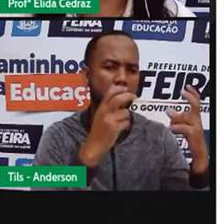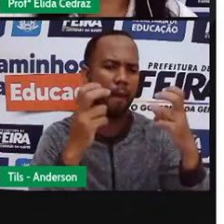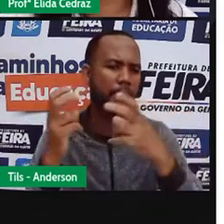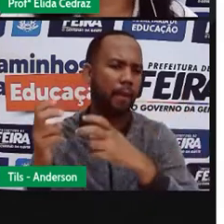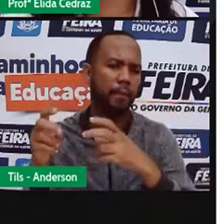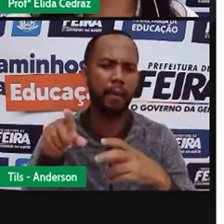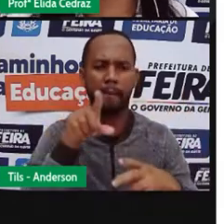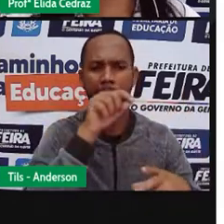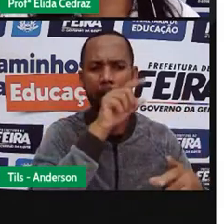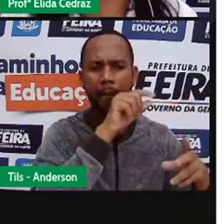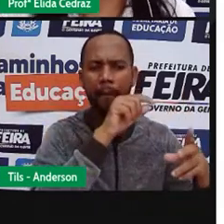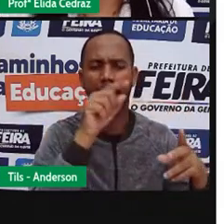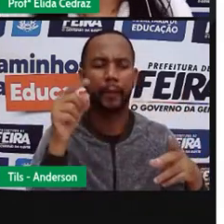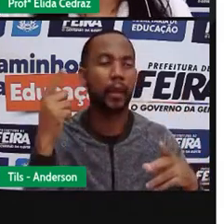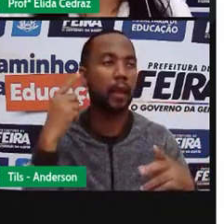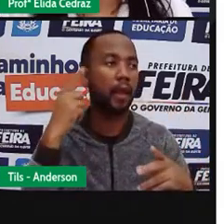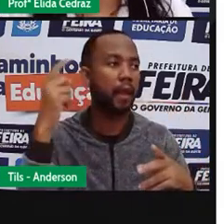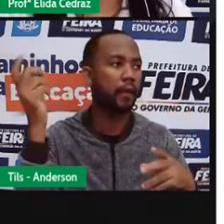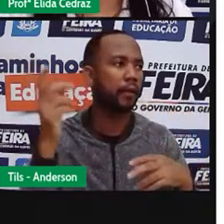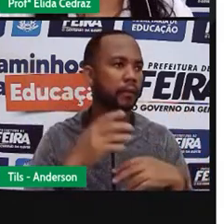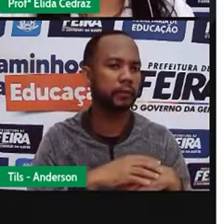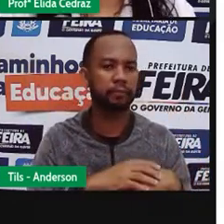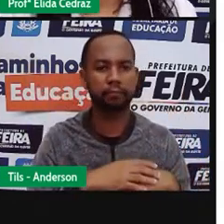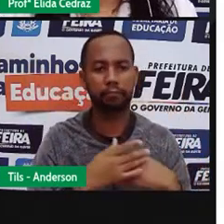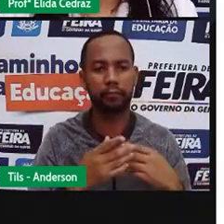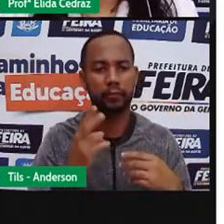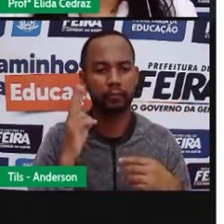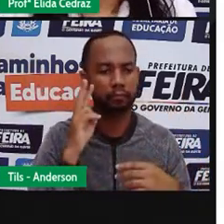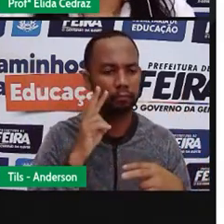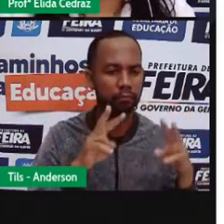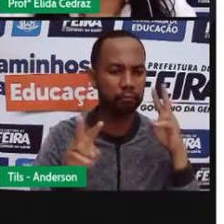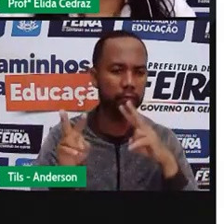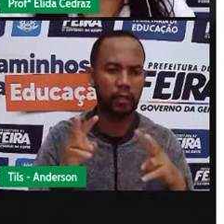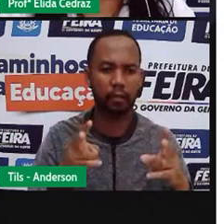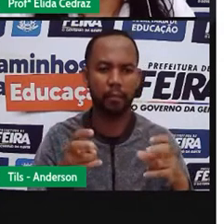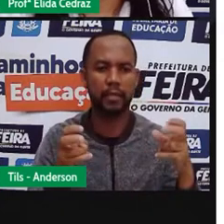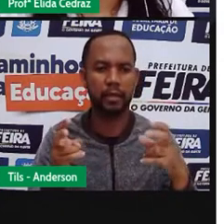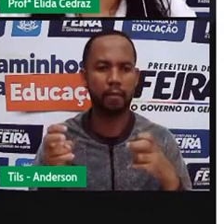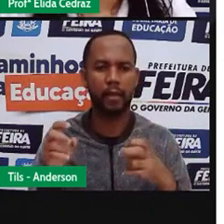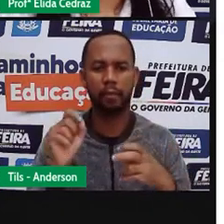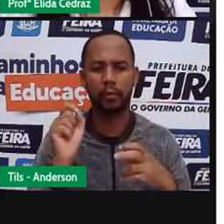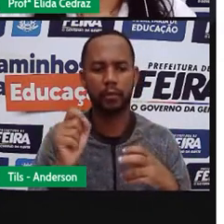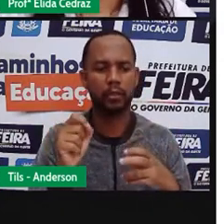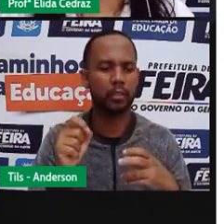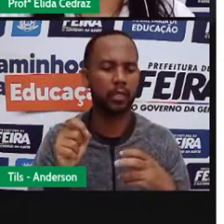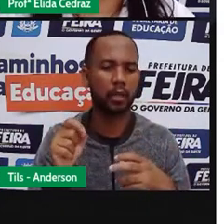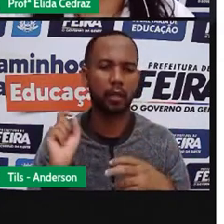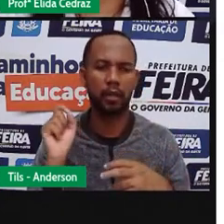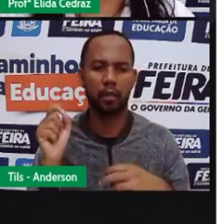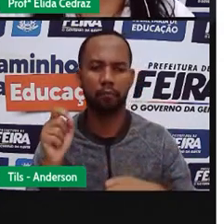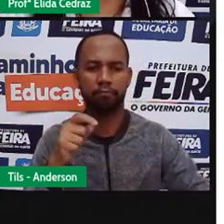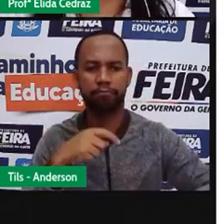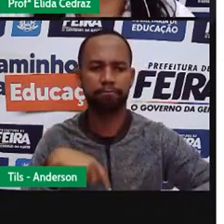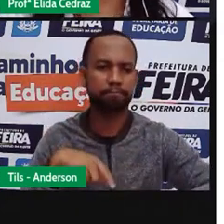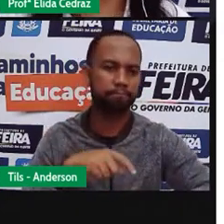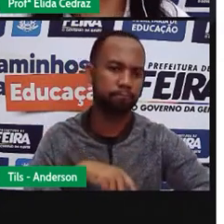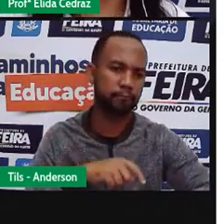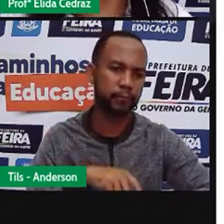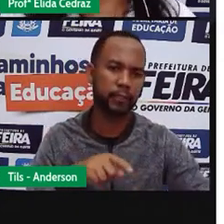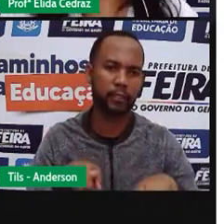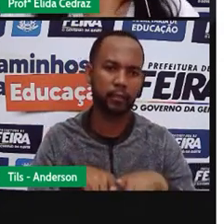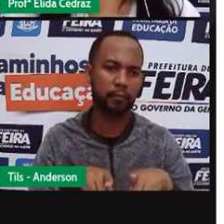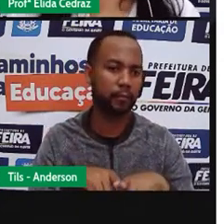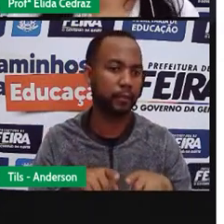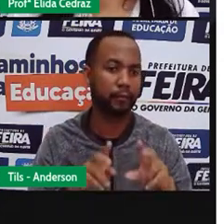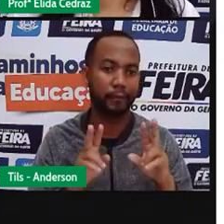Nós fazemos isso porque está dentro de nós, dos nossos ancestrais. Porque era